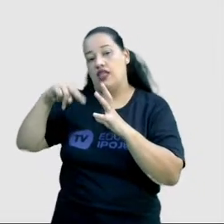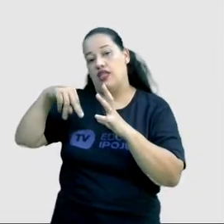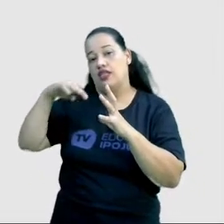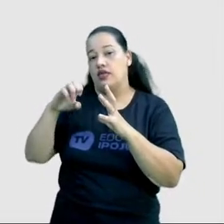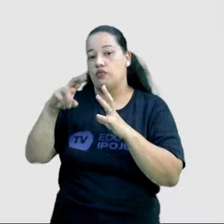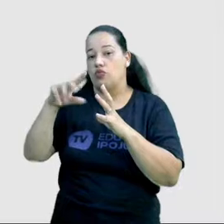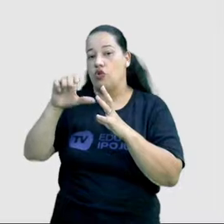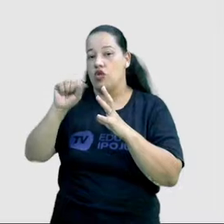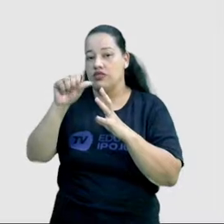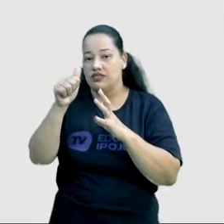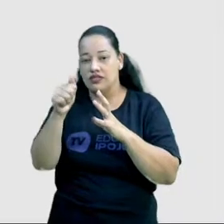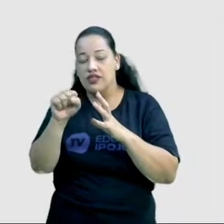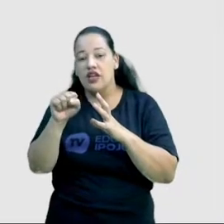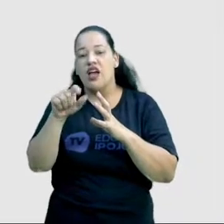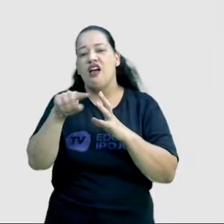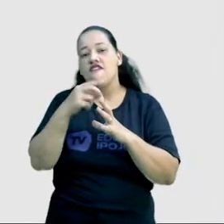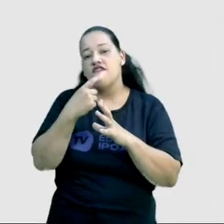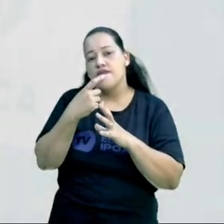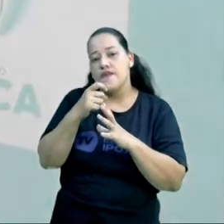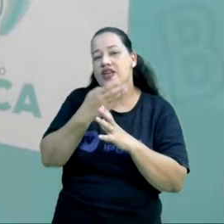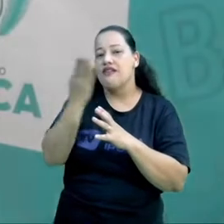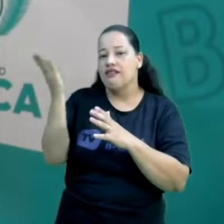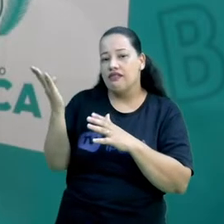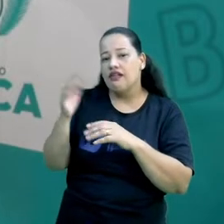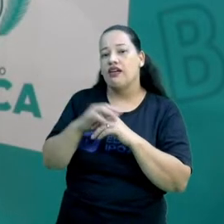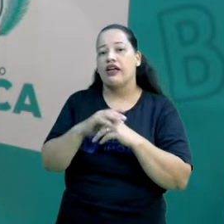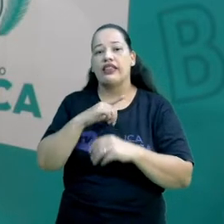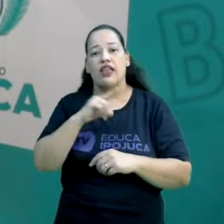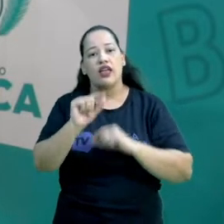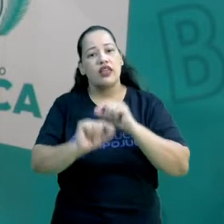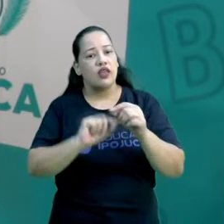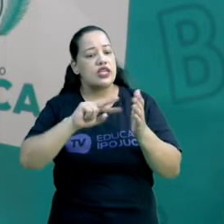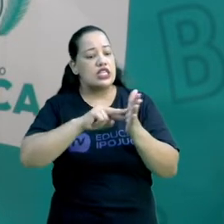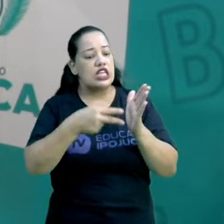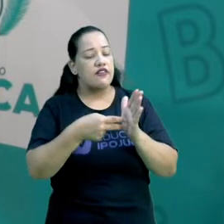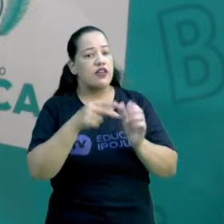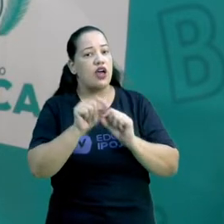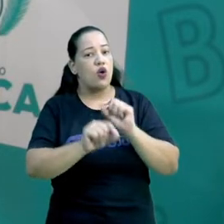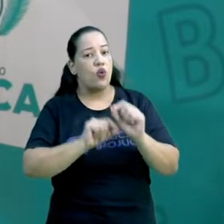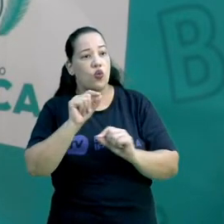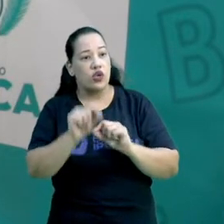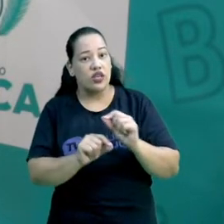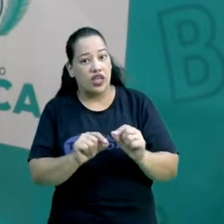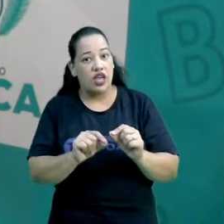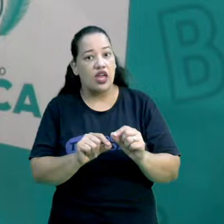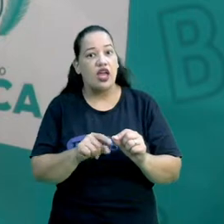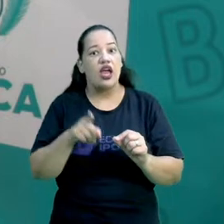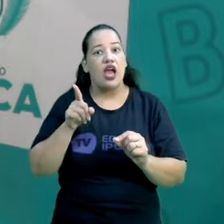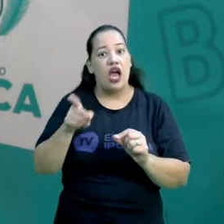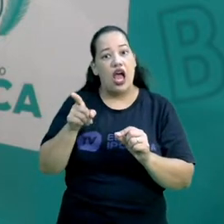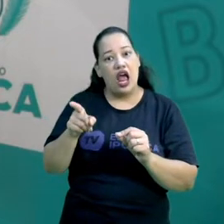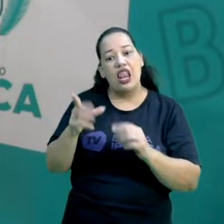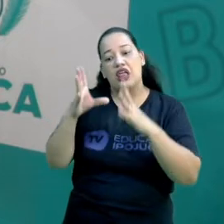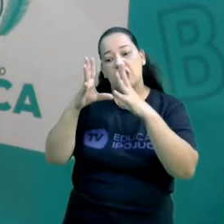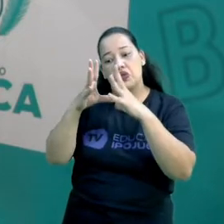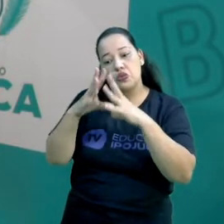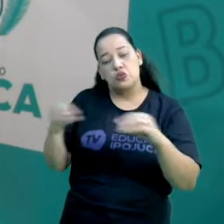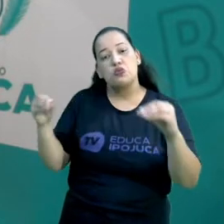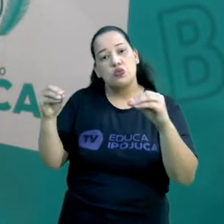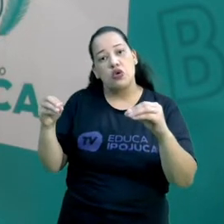mais avermelhada, certo? Significa que ali ela surgiu quando uma estrela morreu.